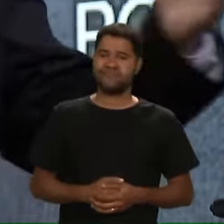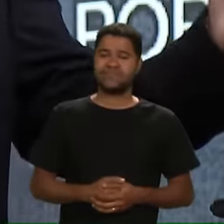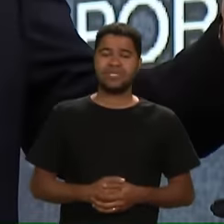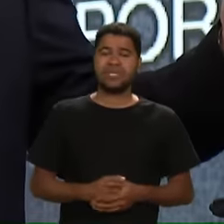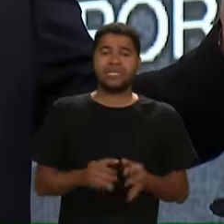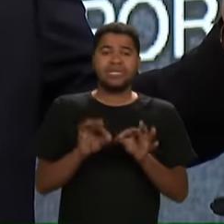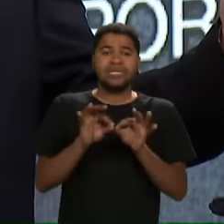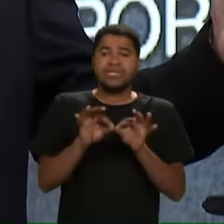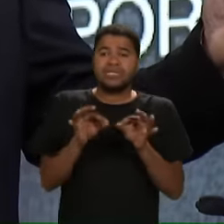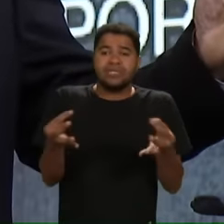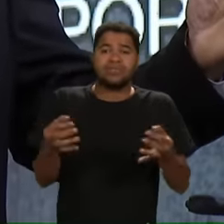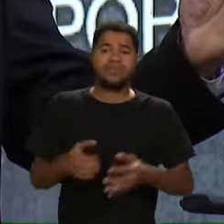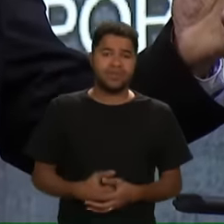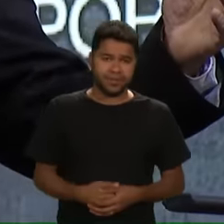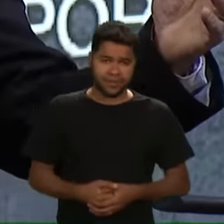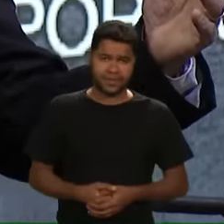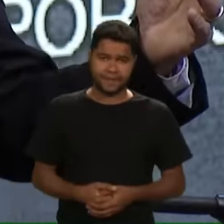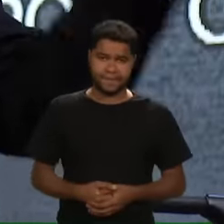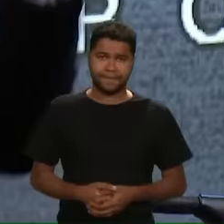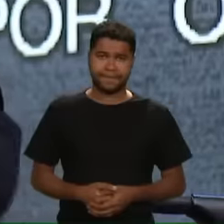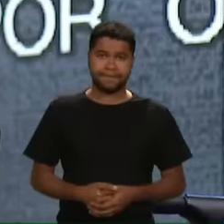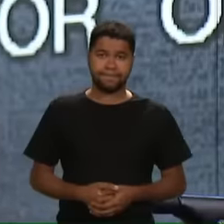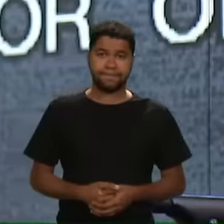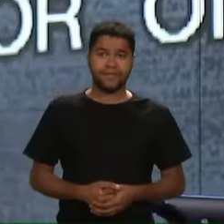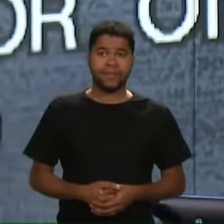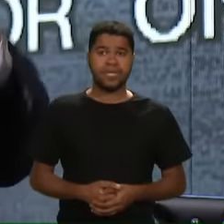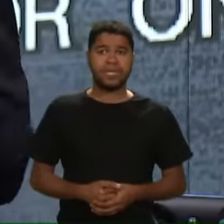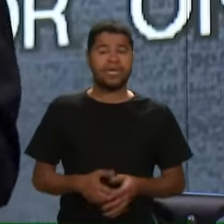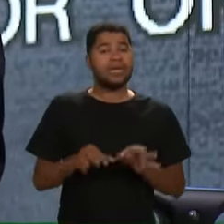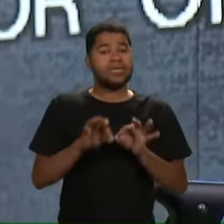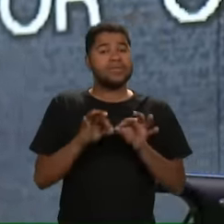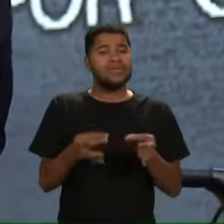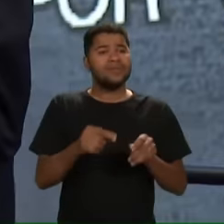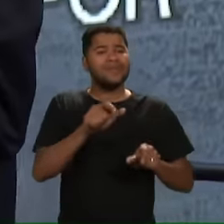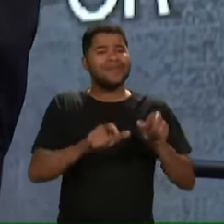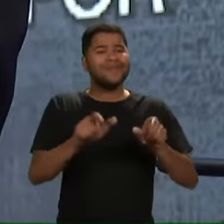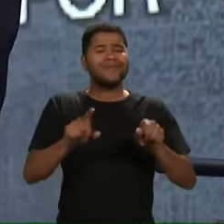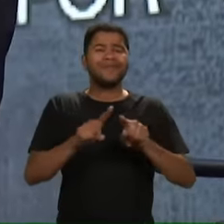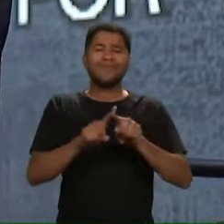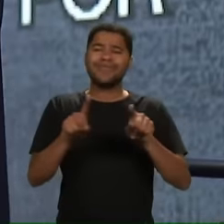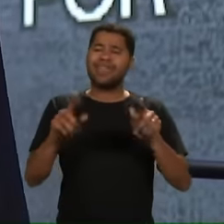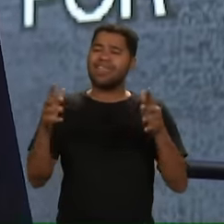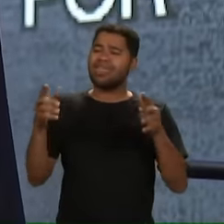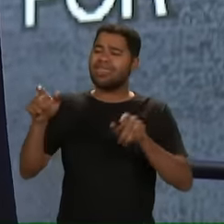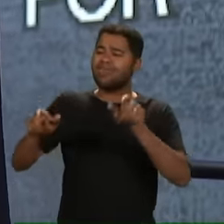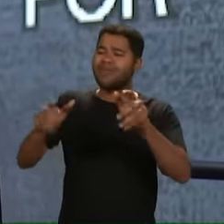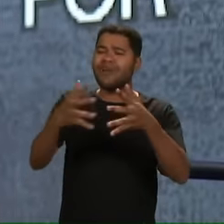São simples As coisas Porque é tão simples As pessoas Complicam